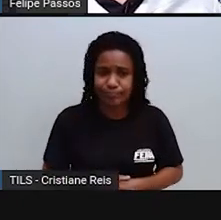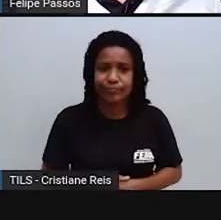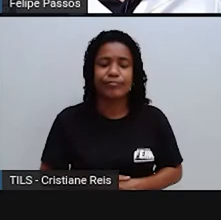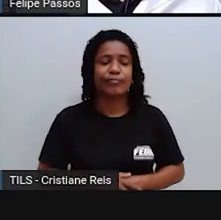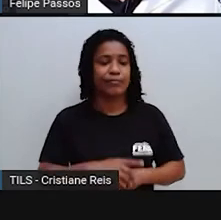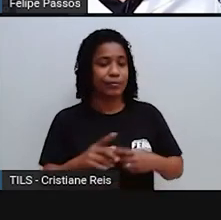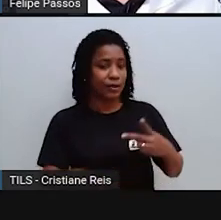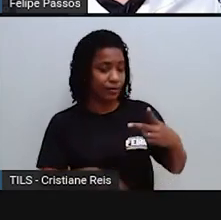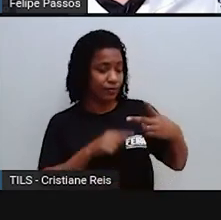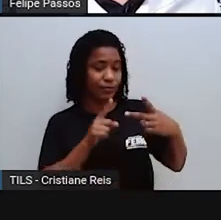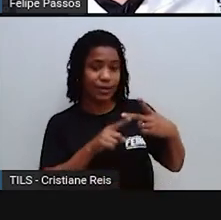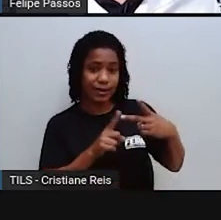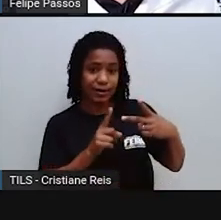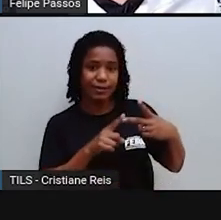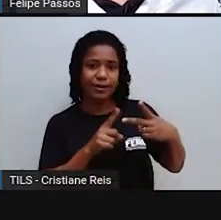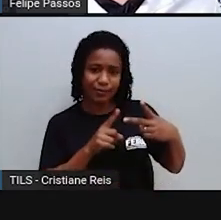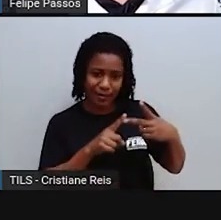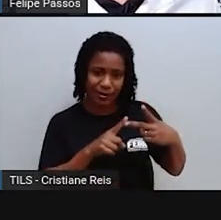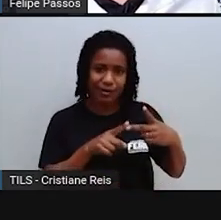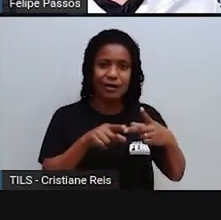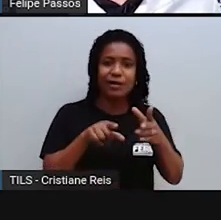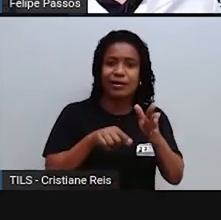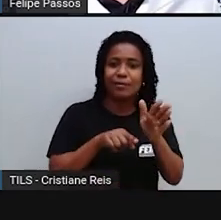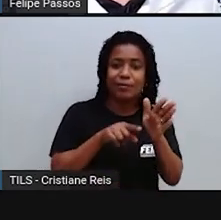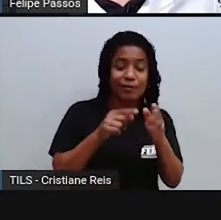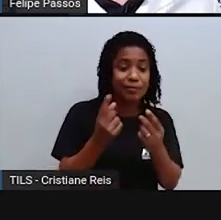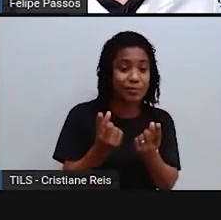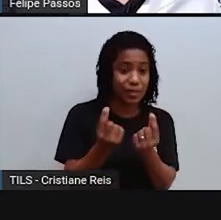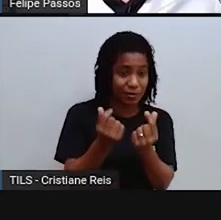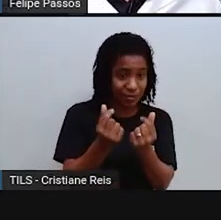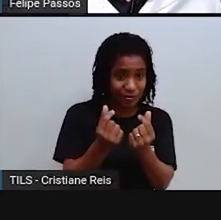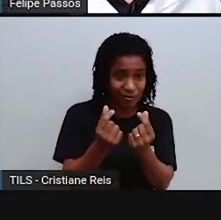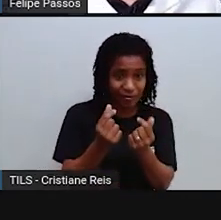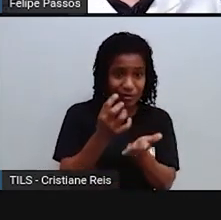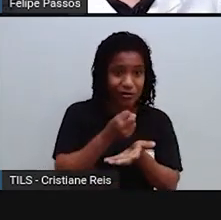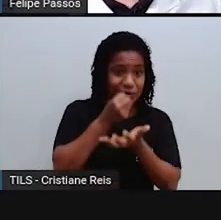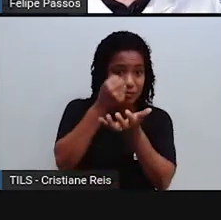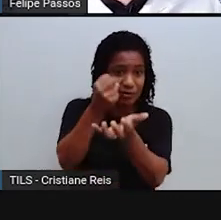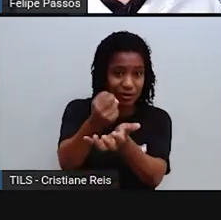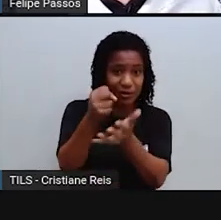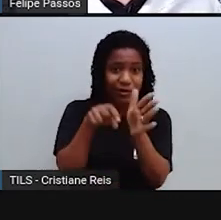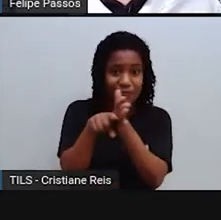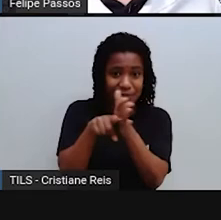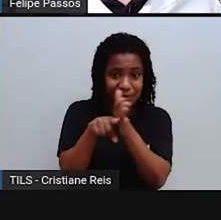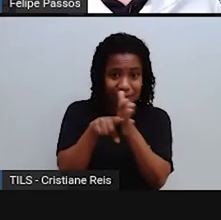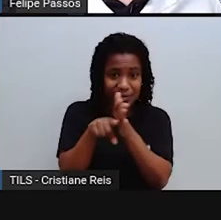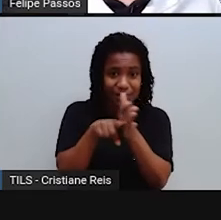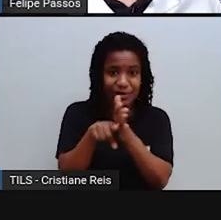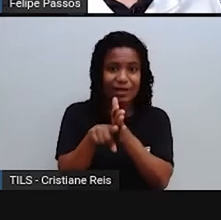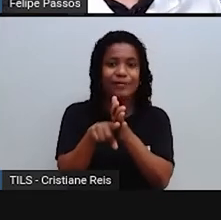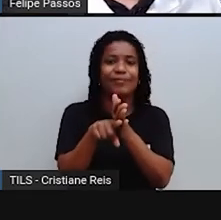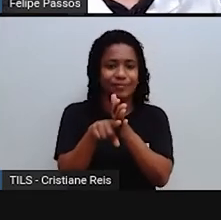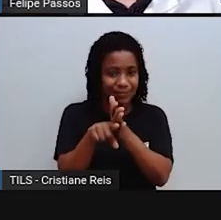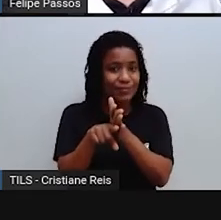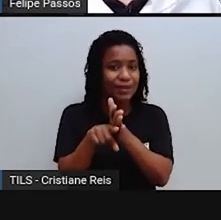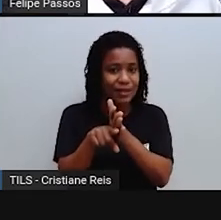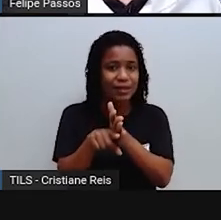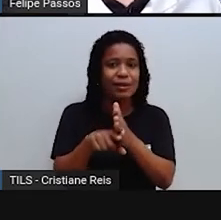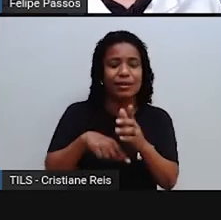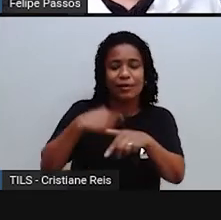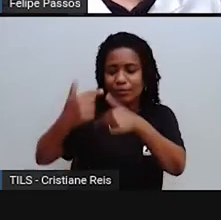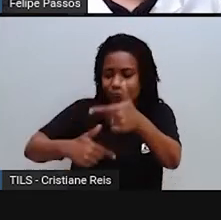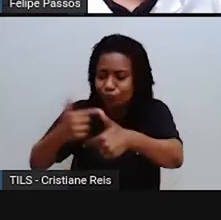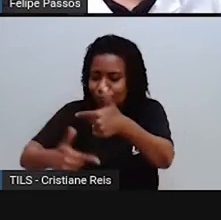sustentável, diversa e acessível. O que significa isso? Sustentabilidade na produção, então você não vai desmatar,